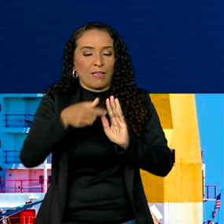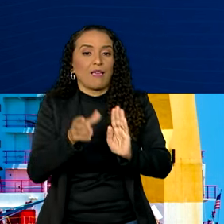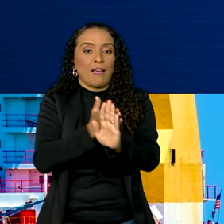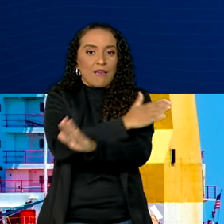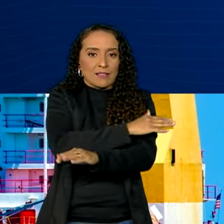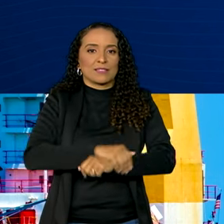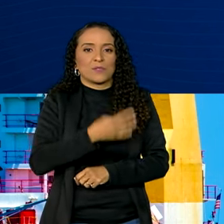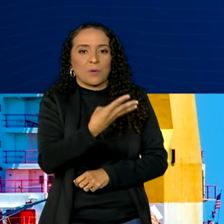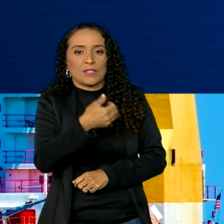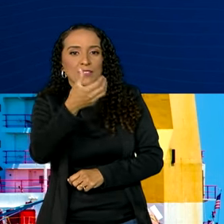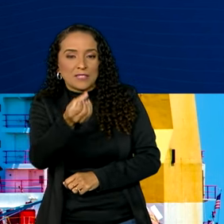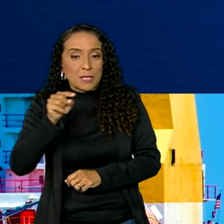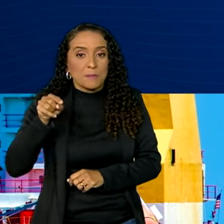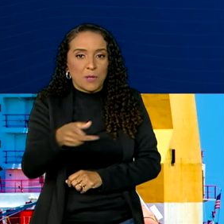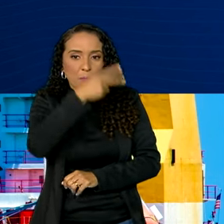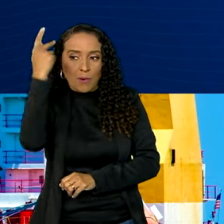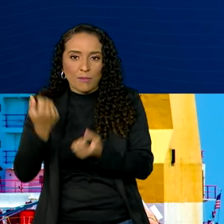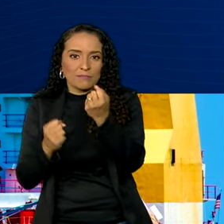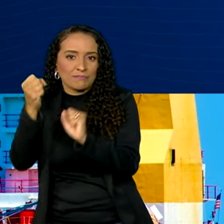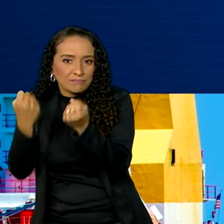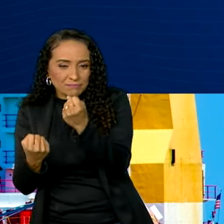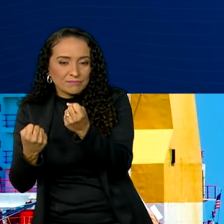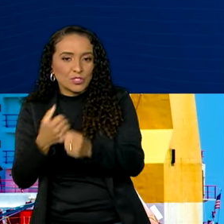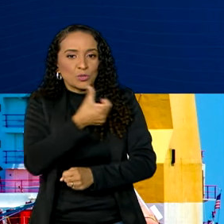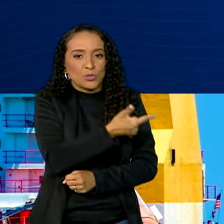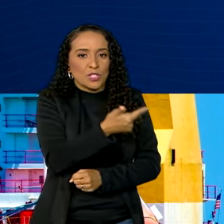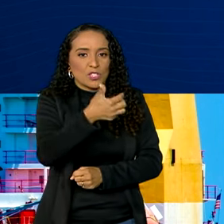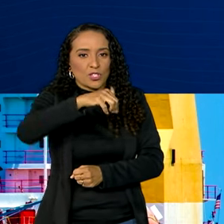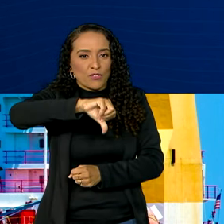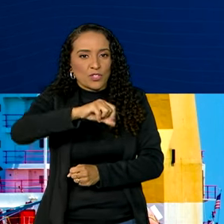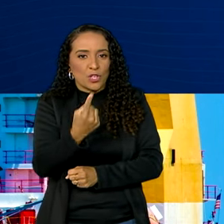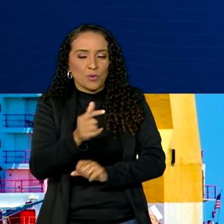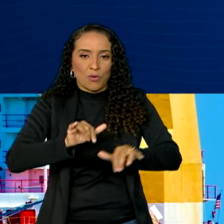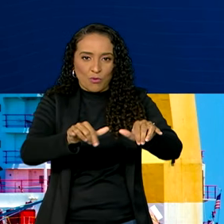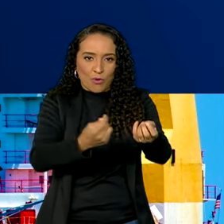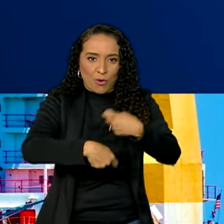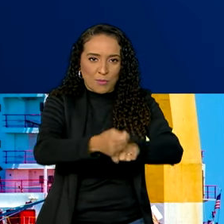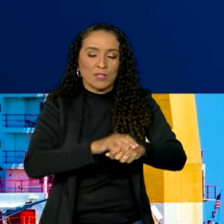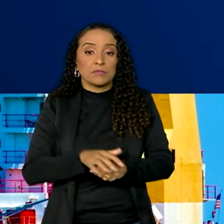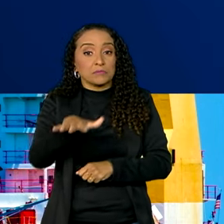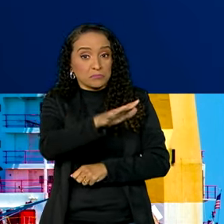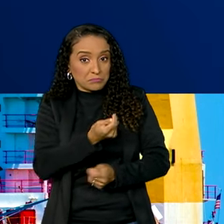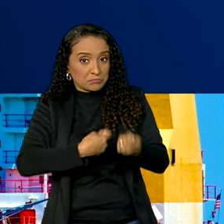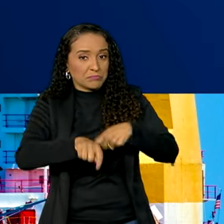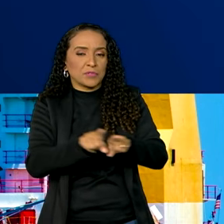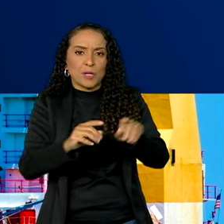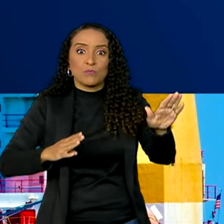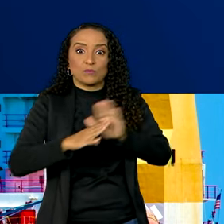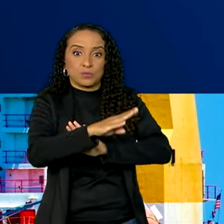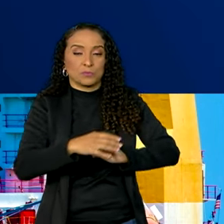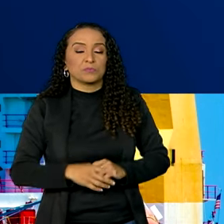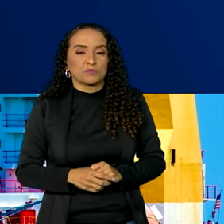416 mil da indústria e 291 mil do comércio. O setor de comércio também bateu